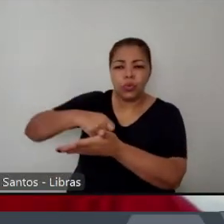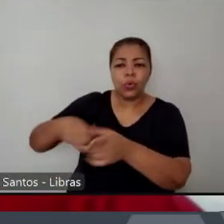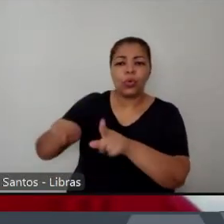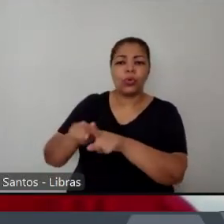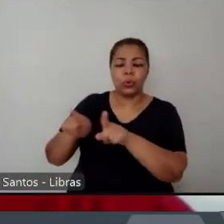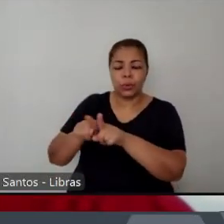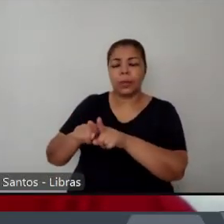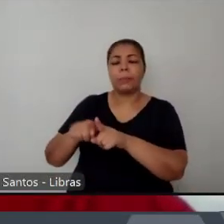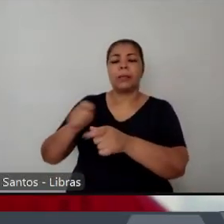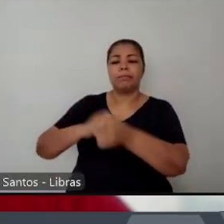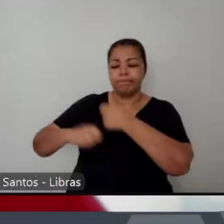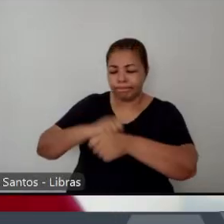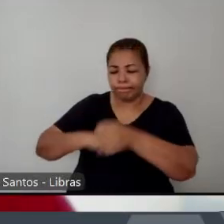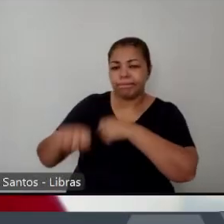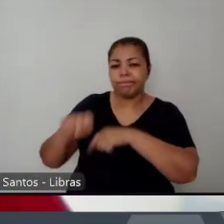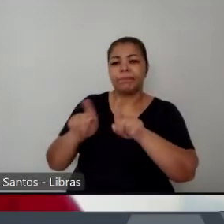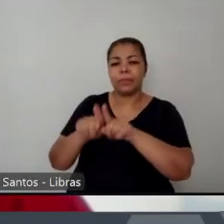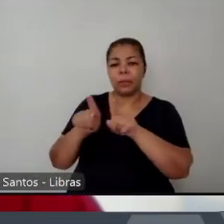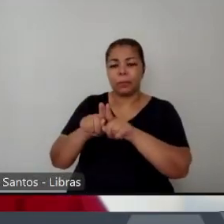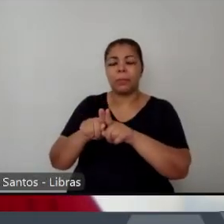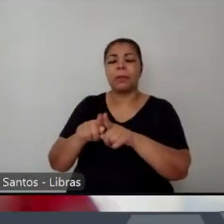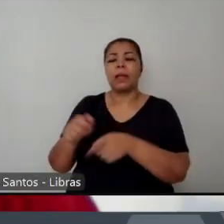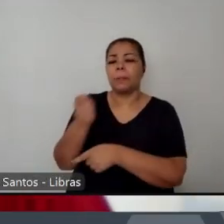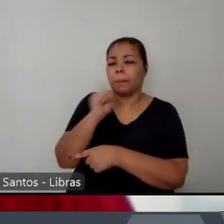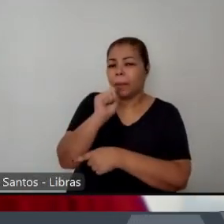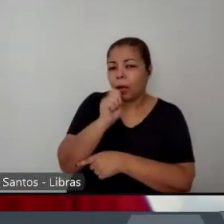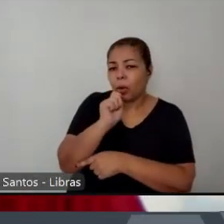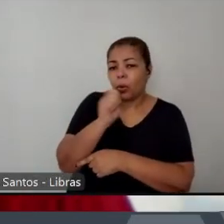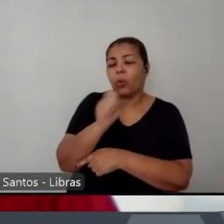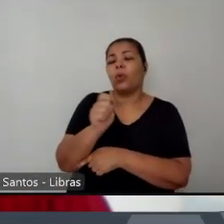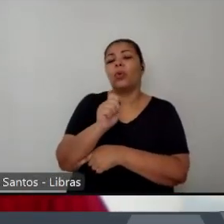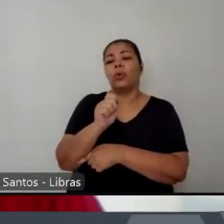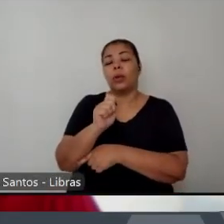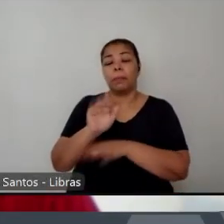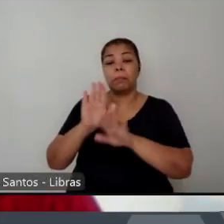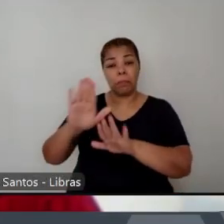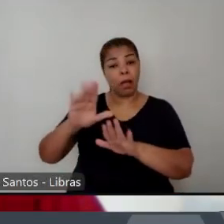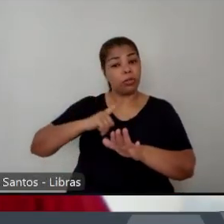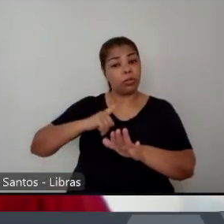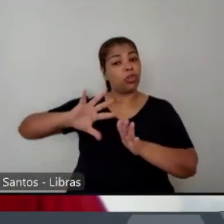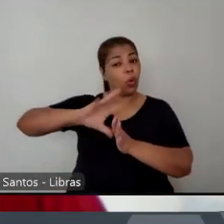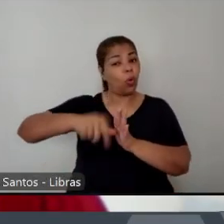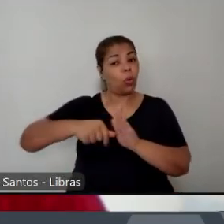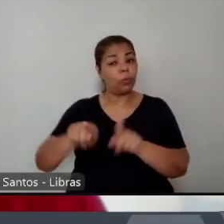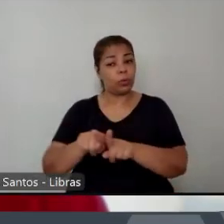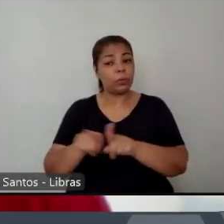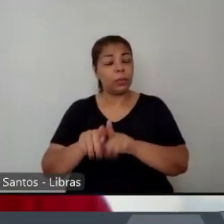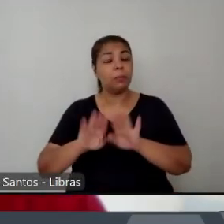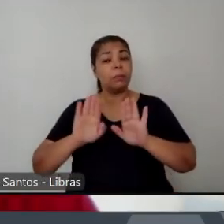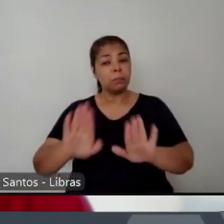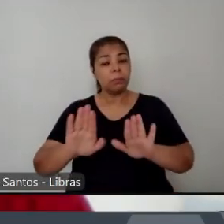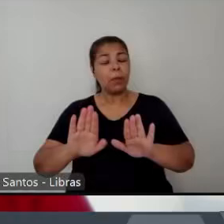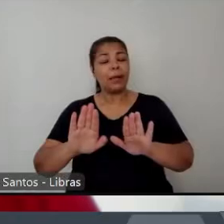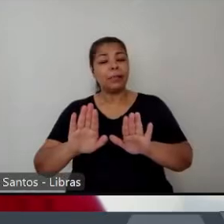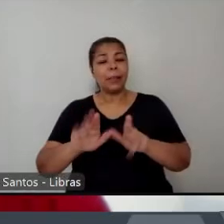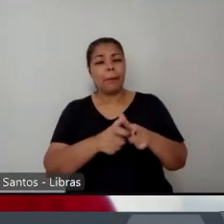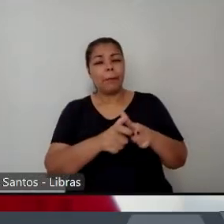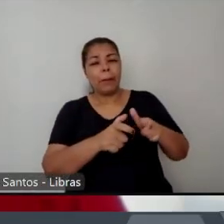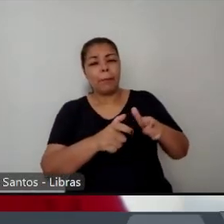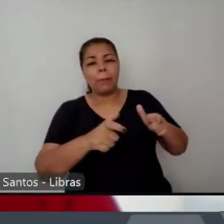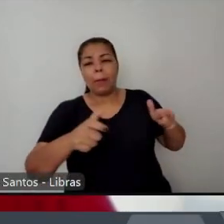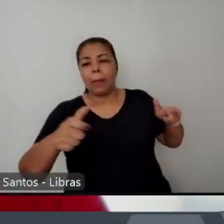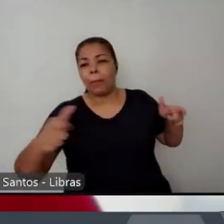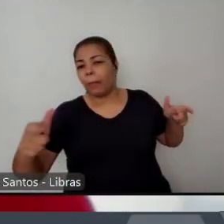existia as ampetaminas, existia o roubo, claro, mas nada na dimensão que viria a acontecer